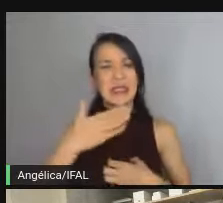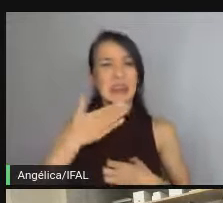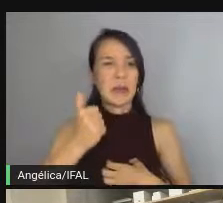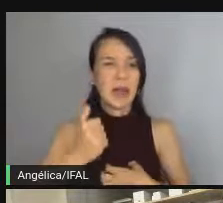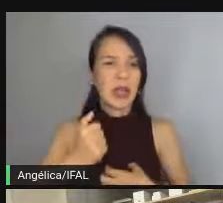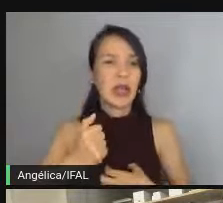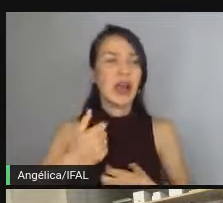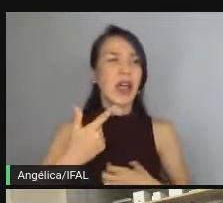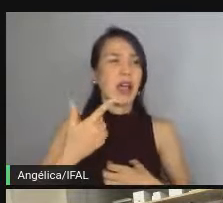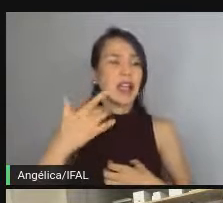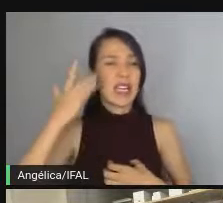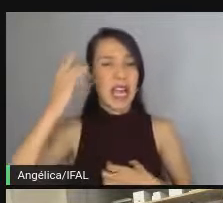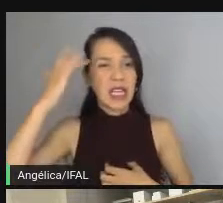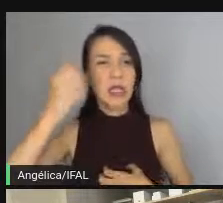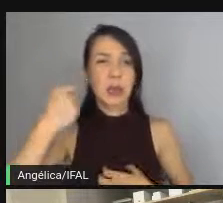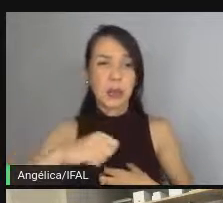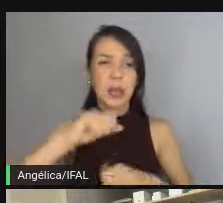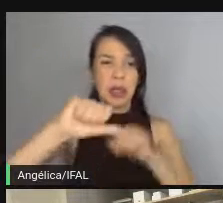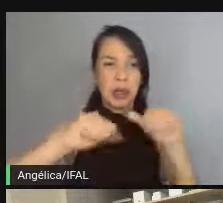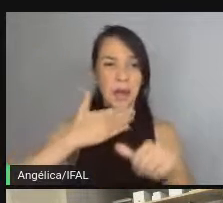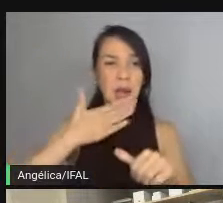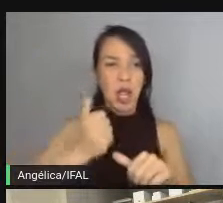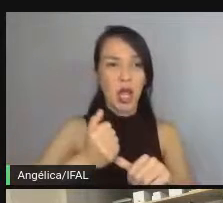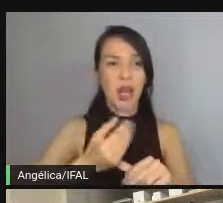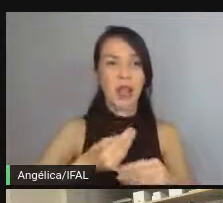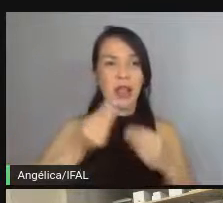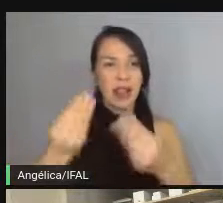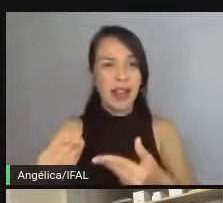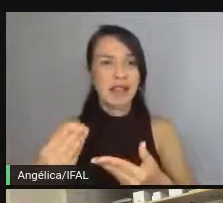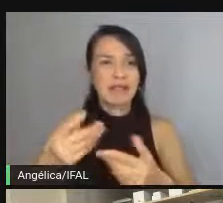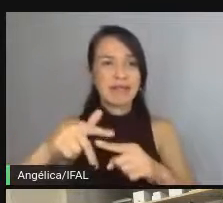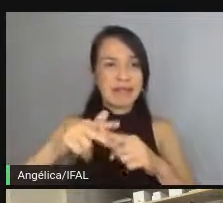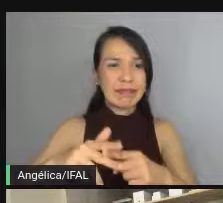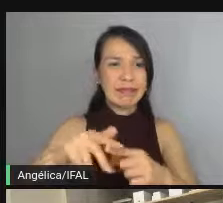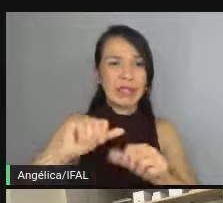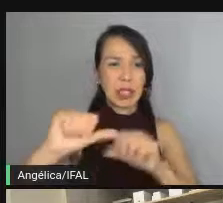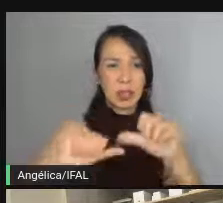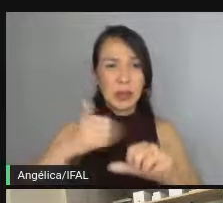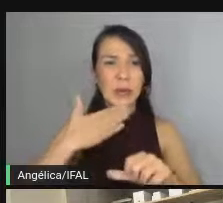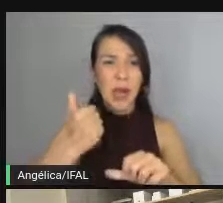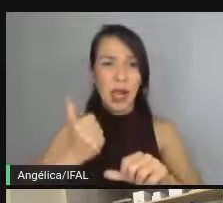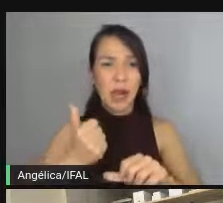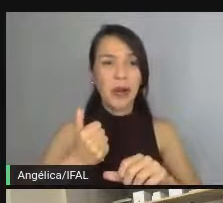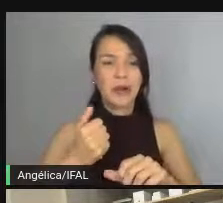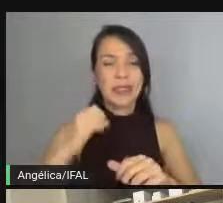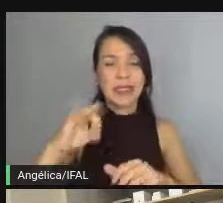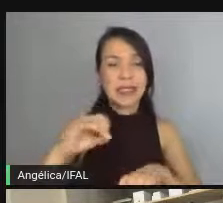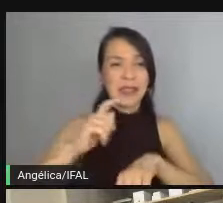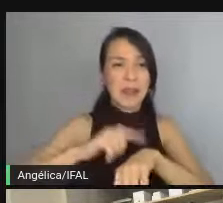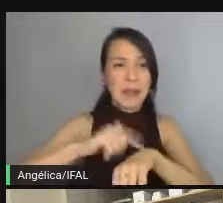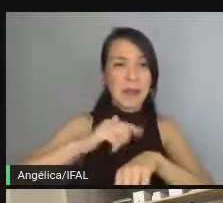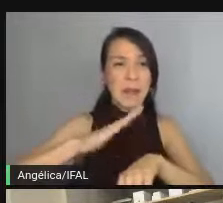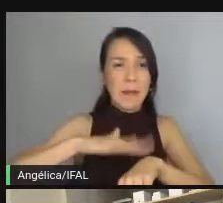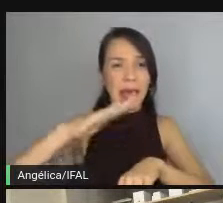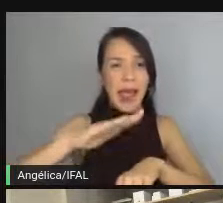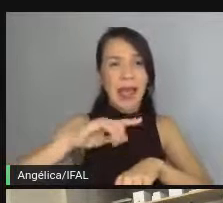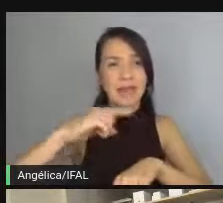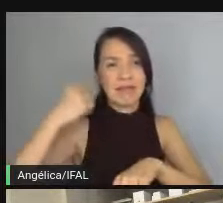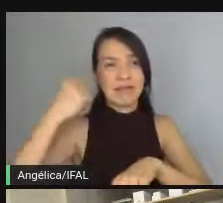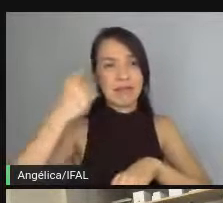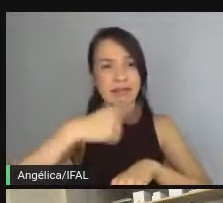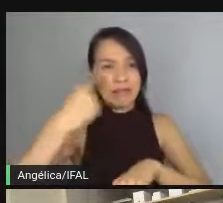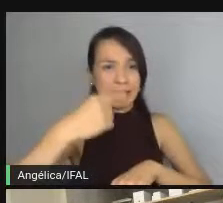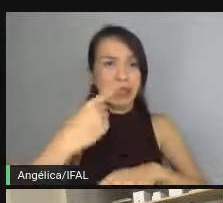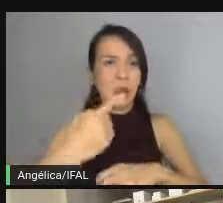satisfeito, que você poderia ter entregue melhor, né? Feito melhor, de uma forma melhor. Se tivesse um pouquinho mais de tempo, se as